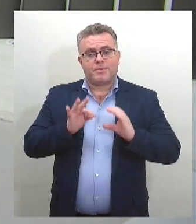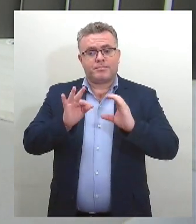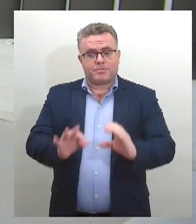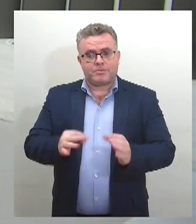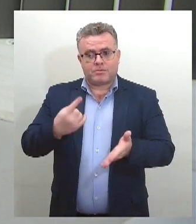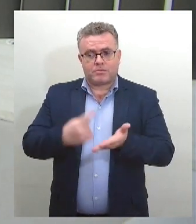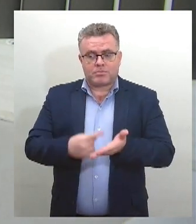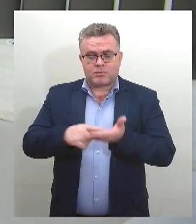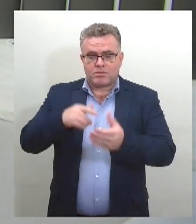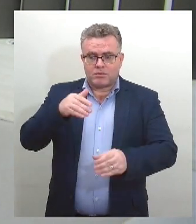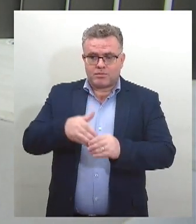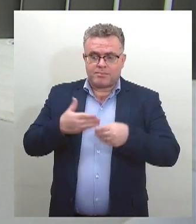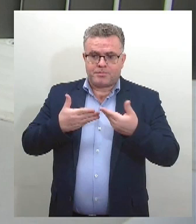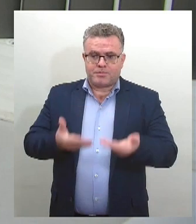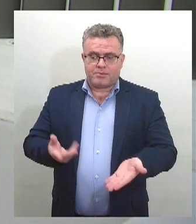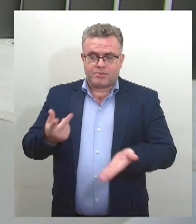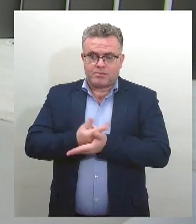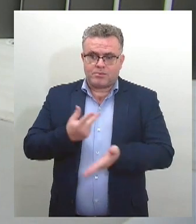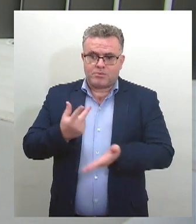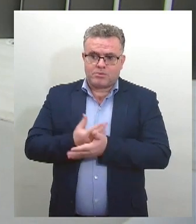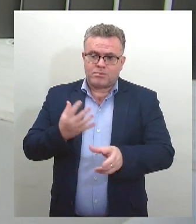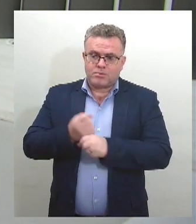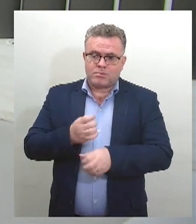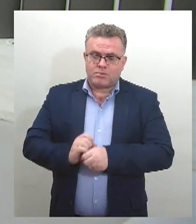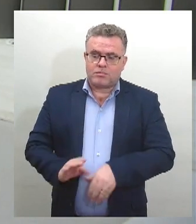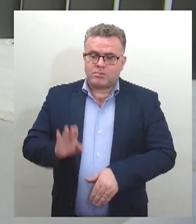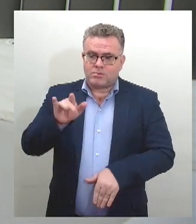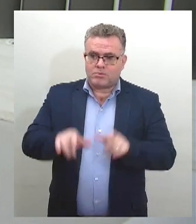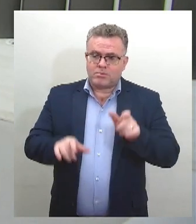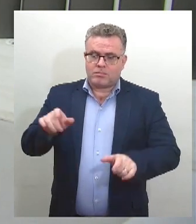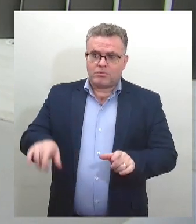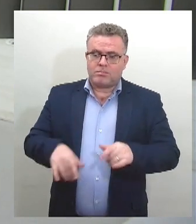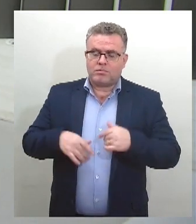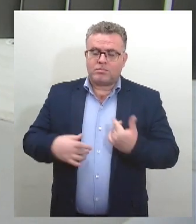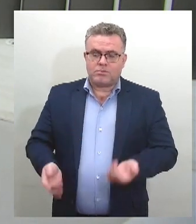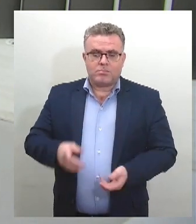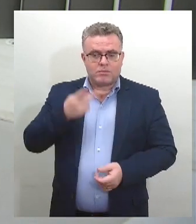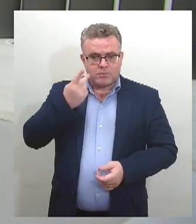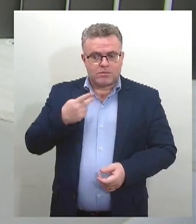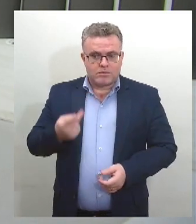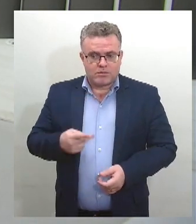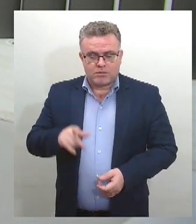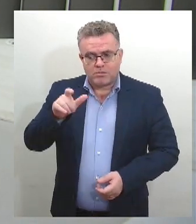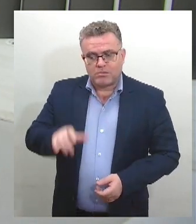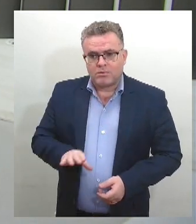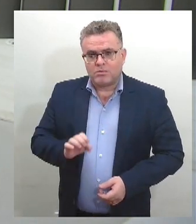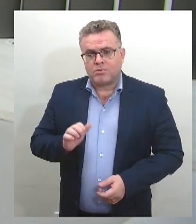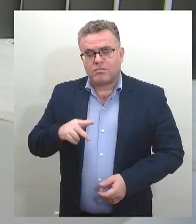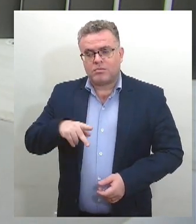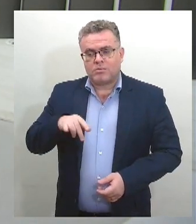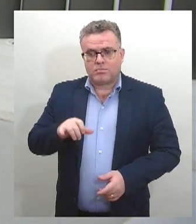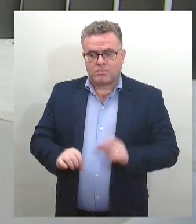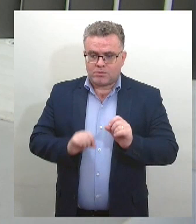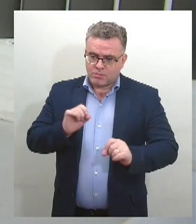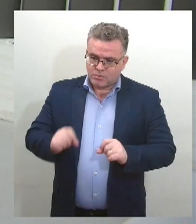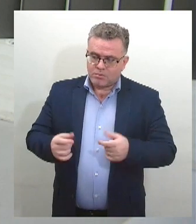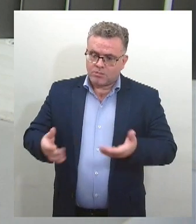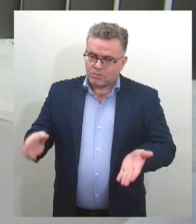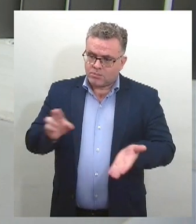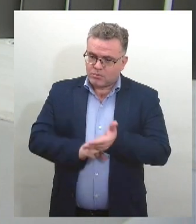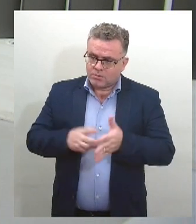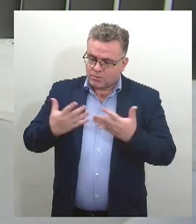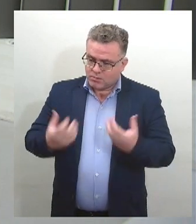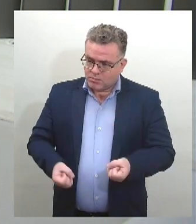em registro de candidatura. E promotor de justiça, Etélio de Carvalho Prado Júnior, é nomeado desembargador do